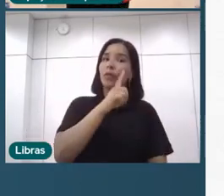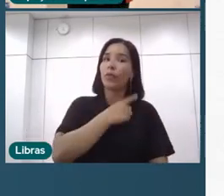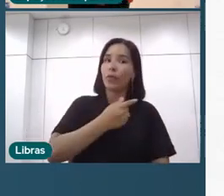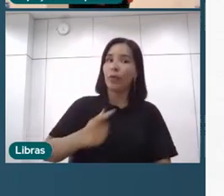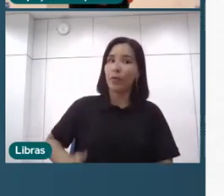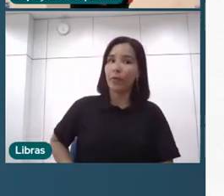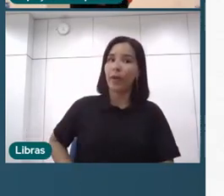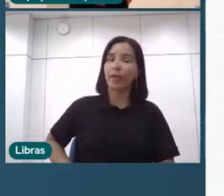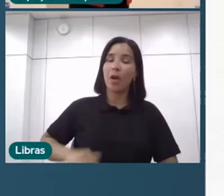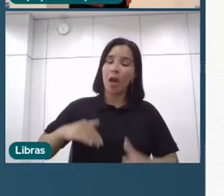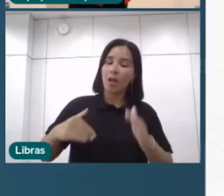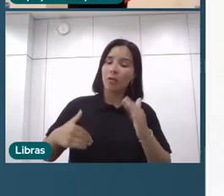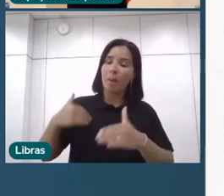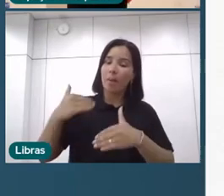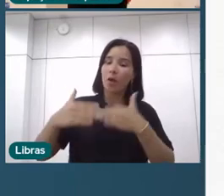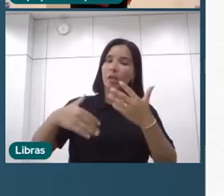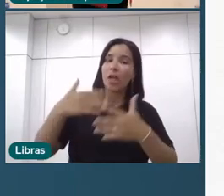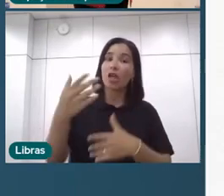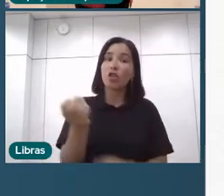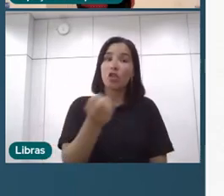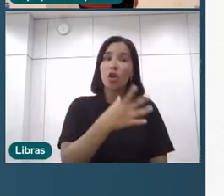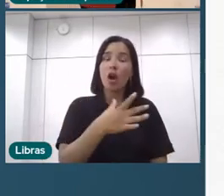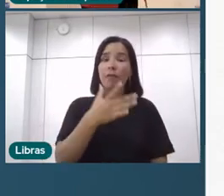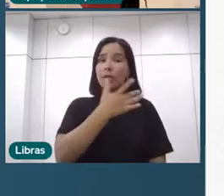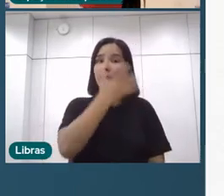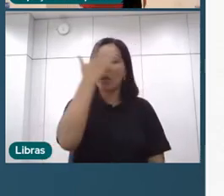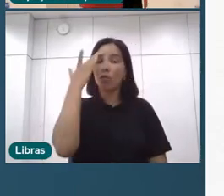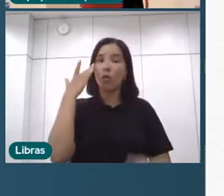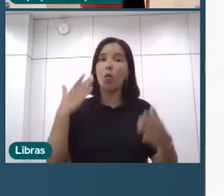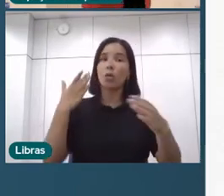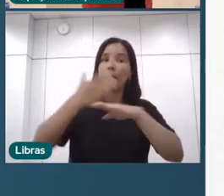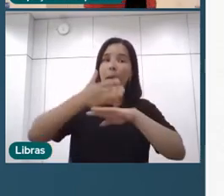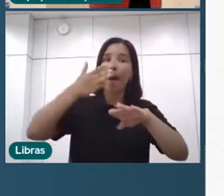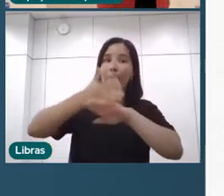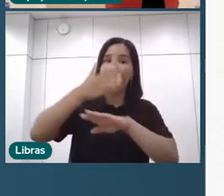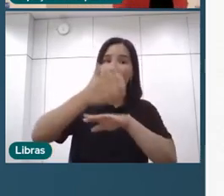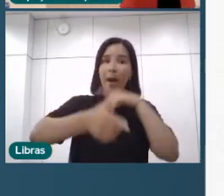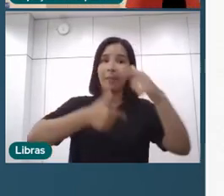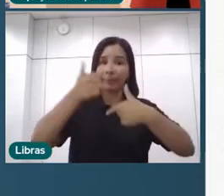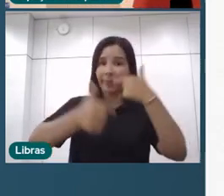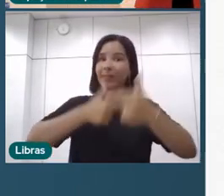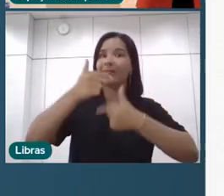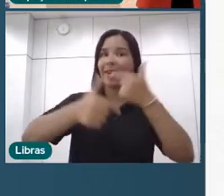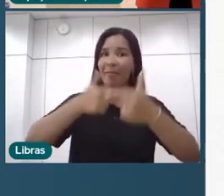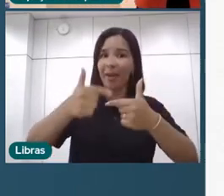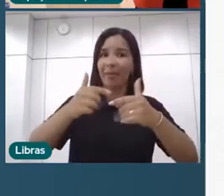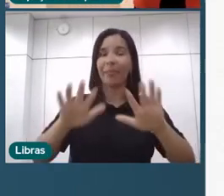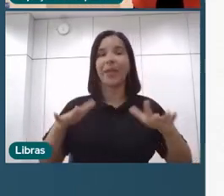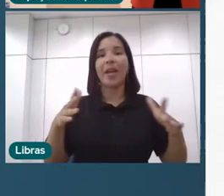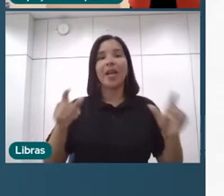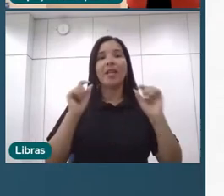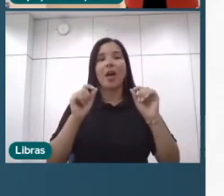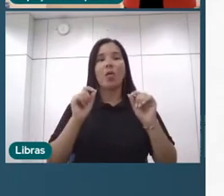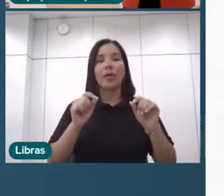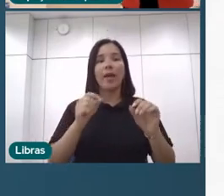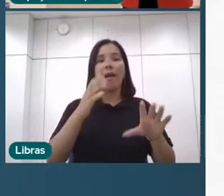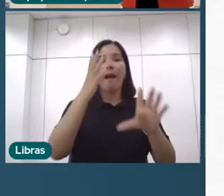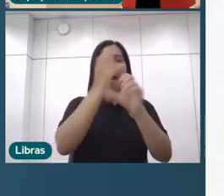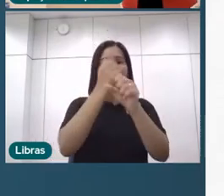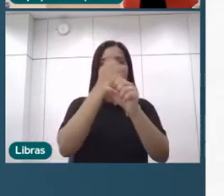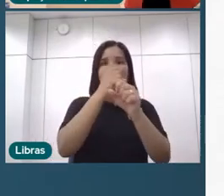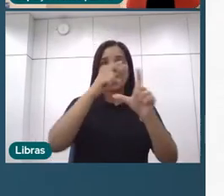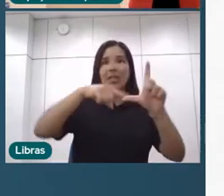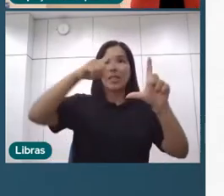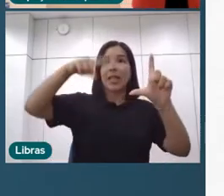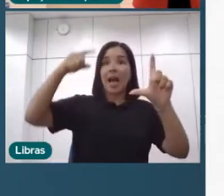está num processo de novas pessoas chegando no governo, né, então a gente acha que esse dado aqui, além de ser uma primeira versão, antes desse